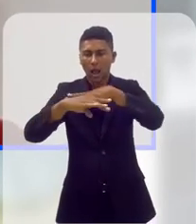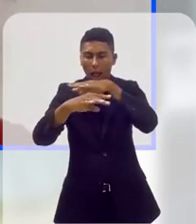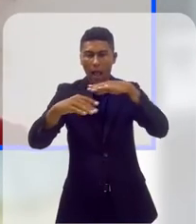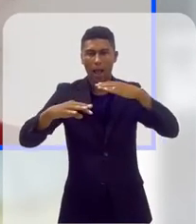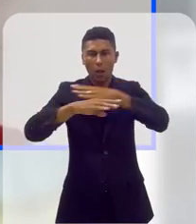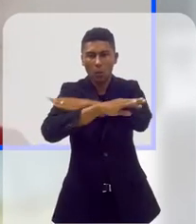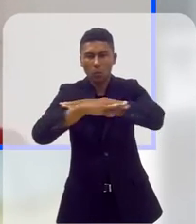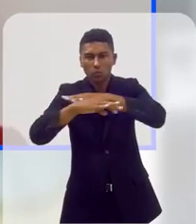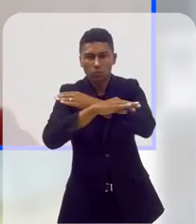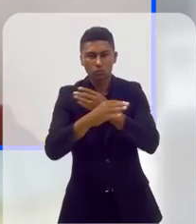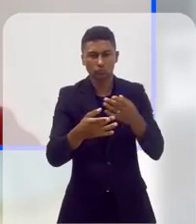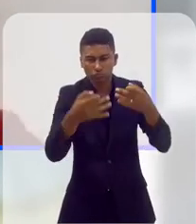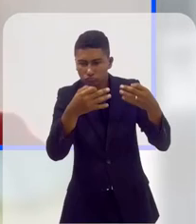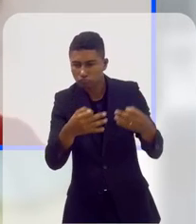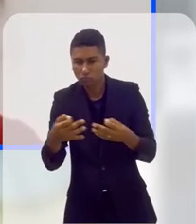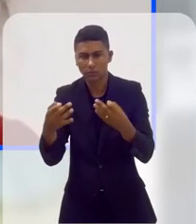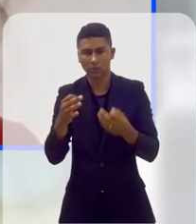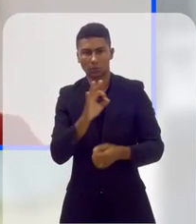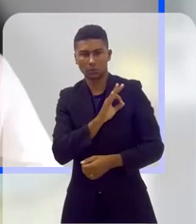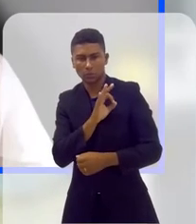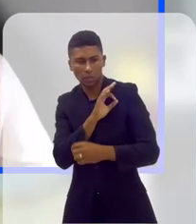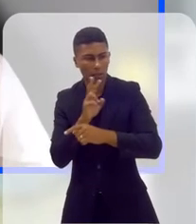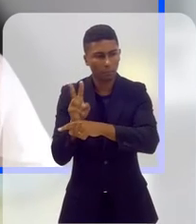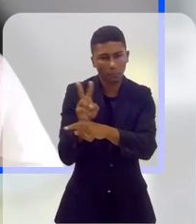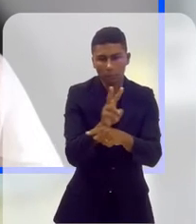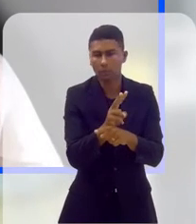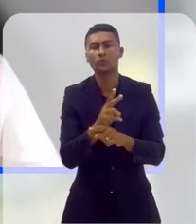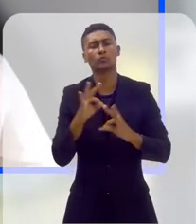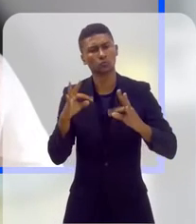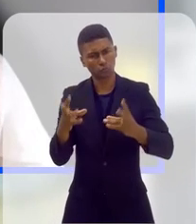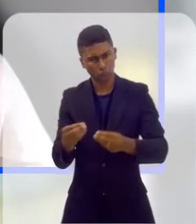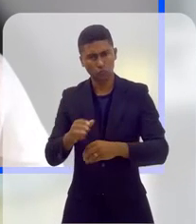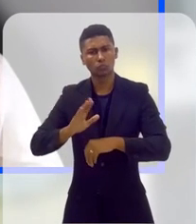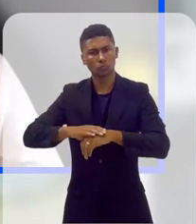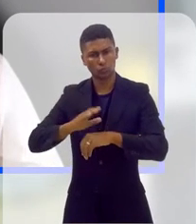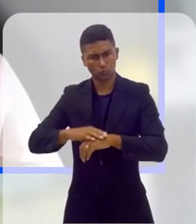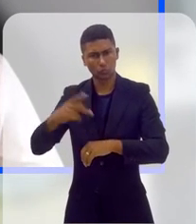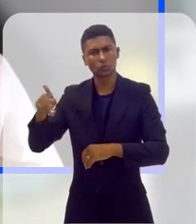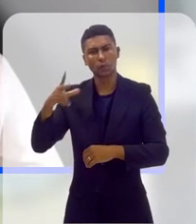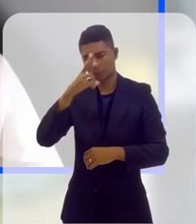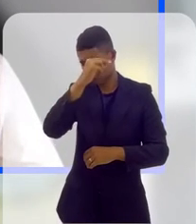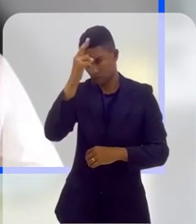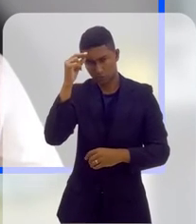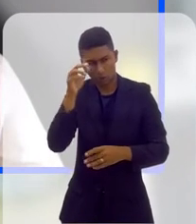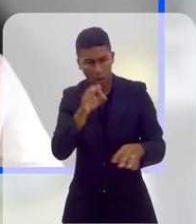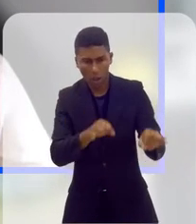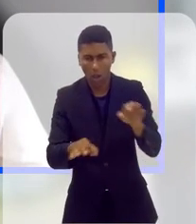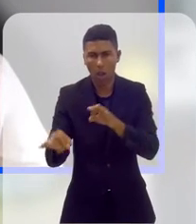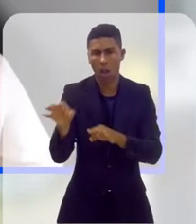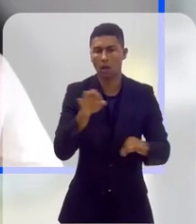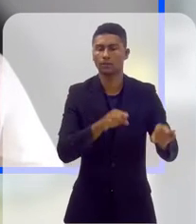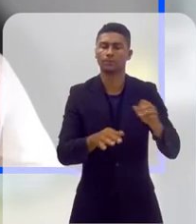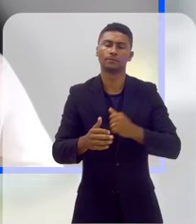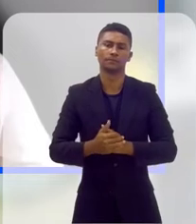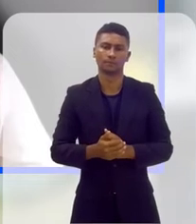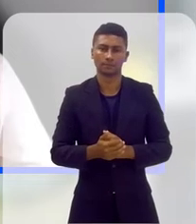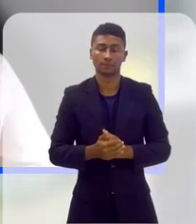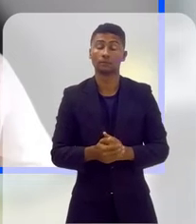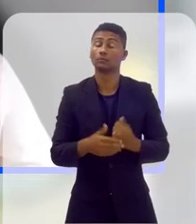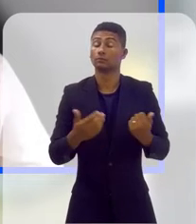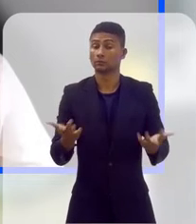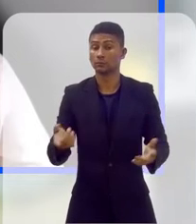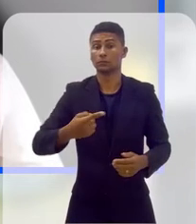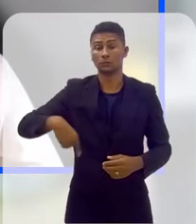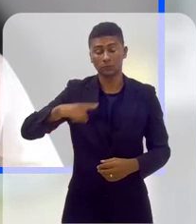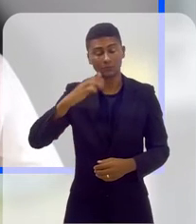ela possa receber a população, toda a questão de trânsito, de segurança, guarda municipal, polícia militar. E essa